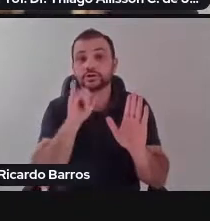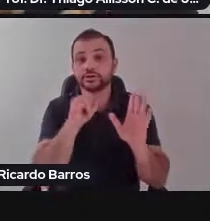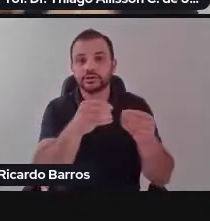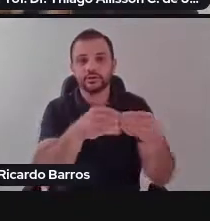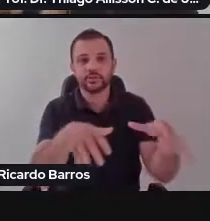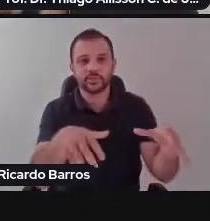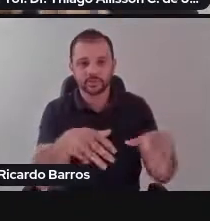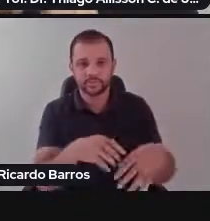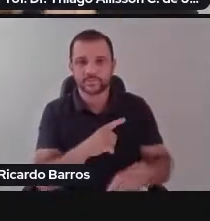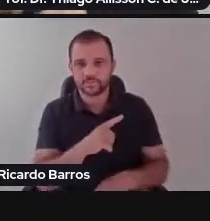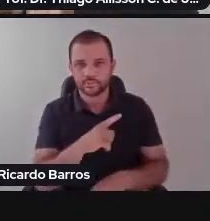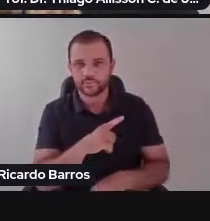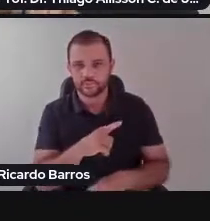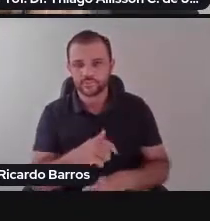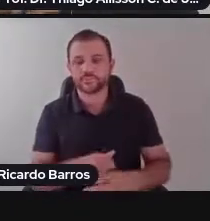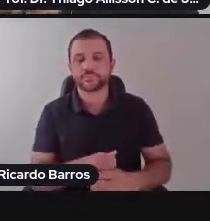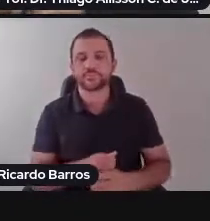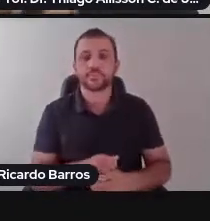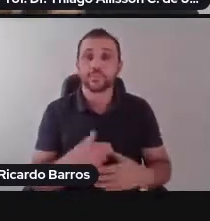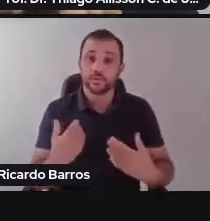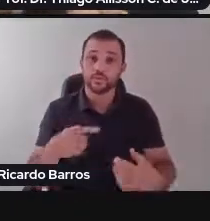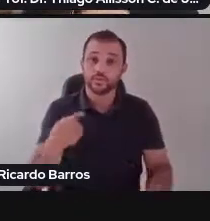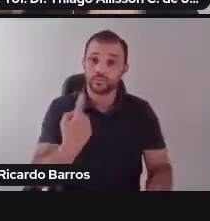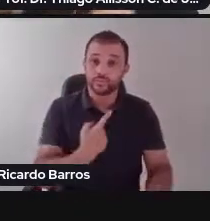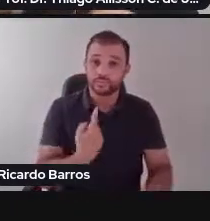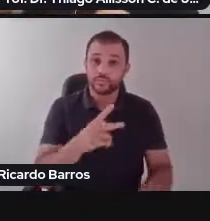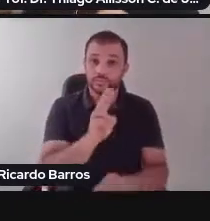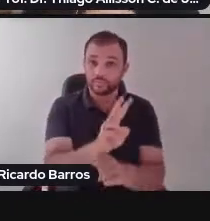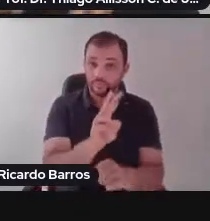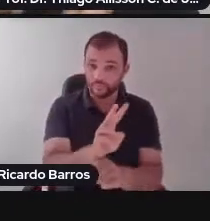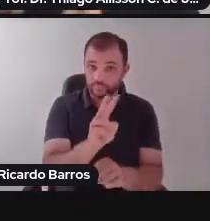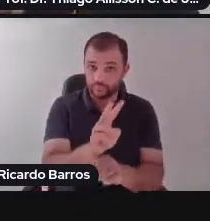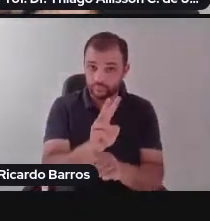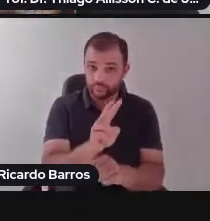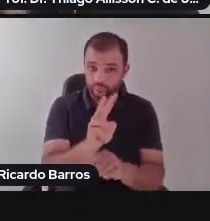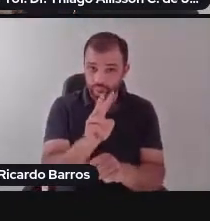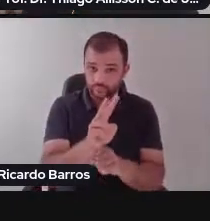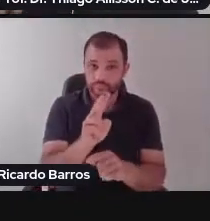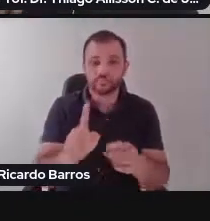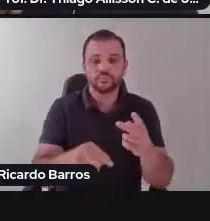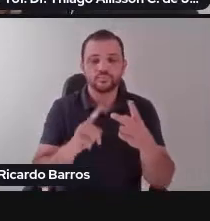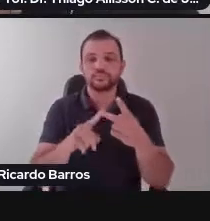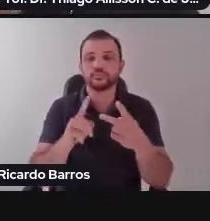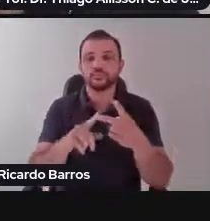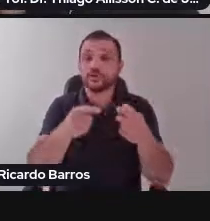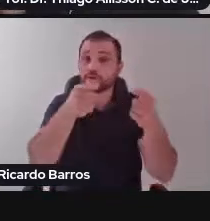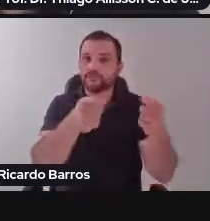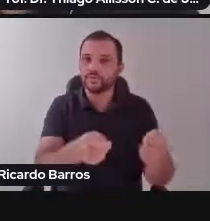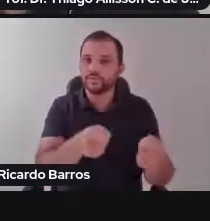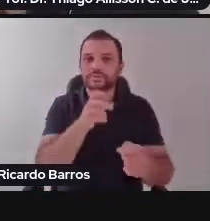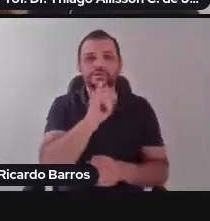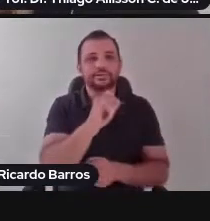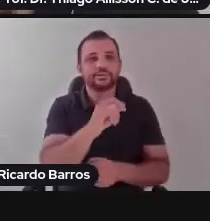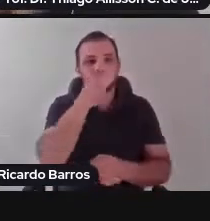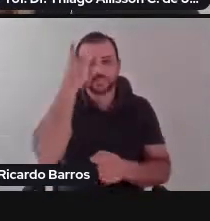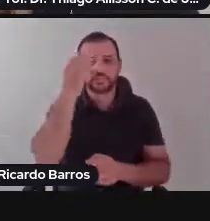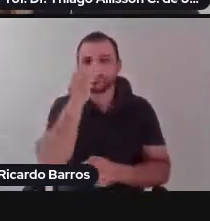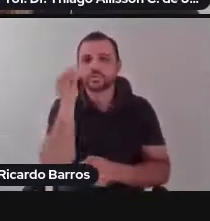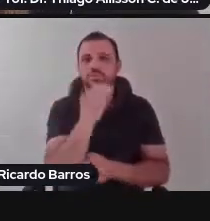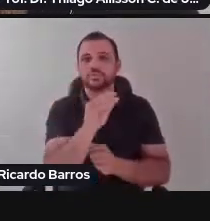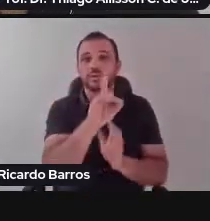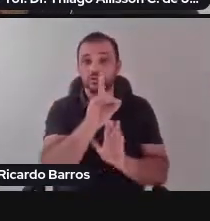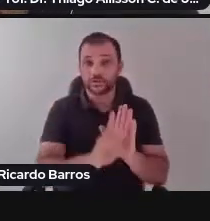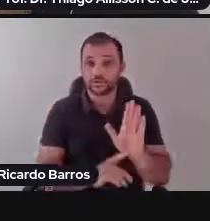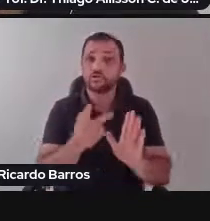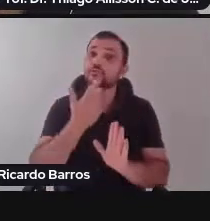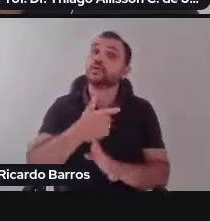direitos, se afirma quando direitos já foram violados e se repara quando direitos violados venham